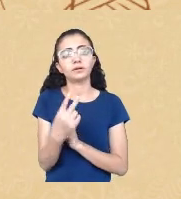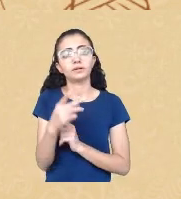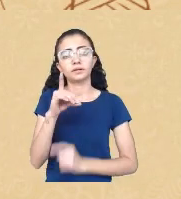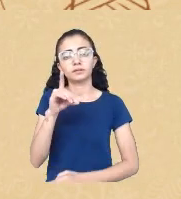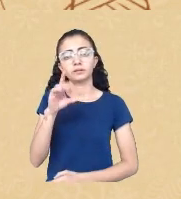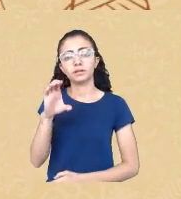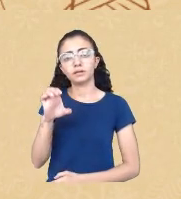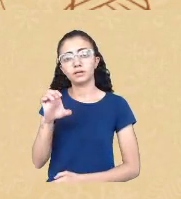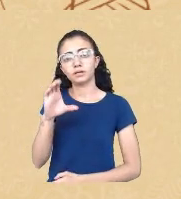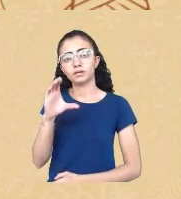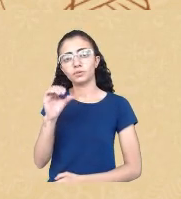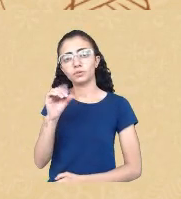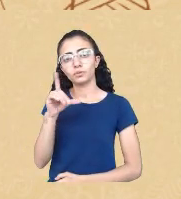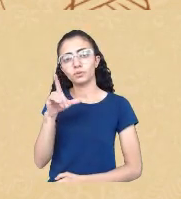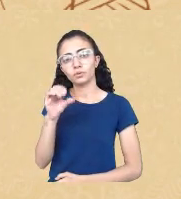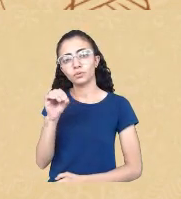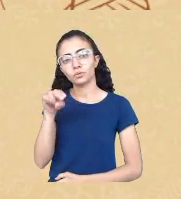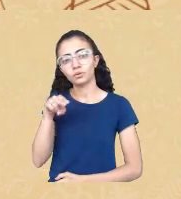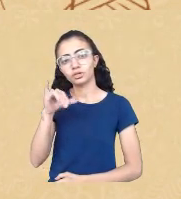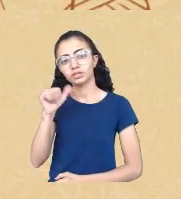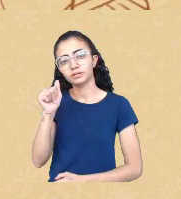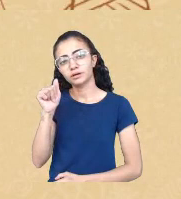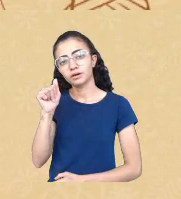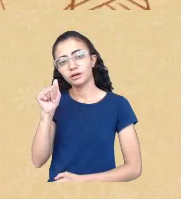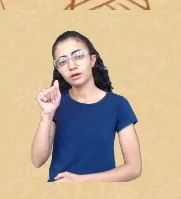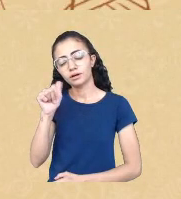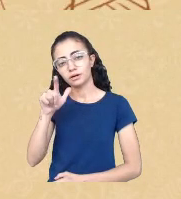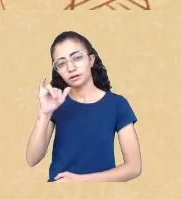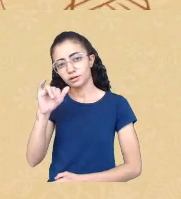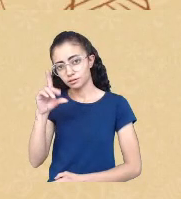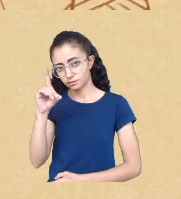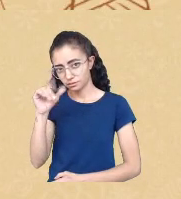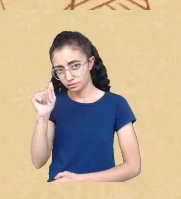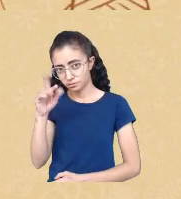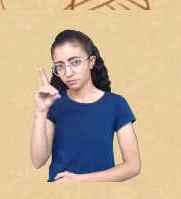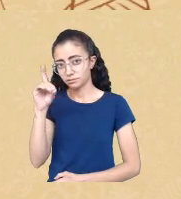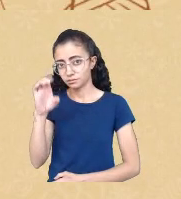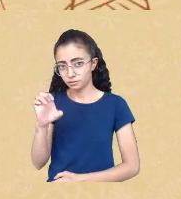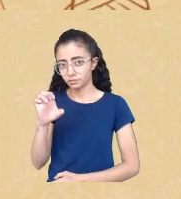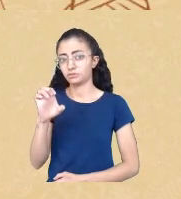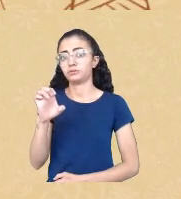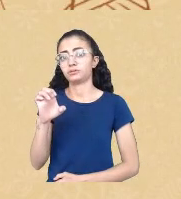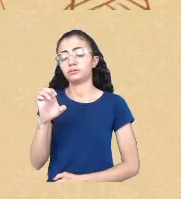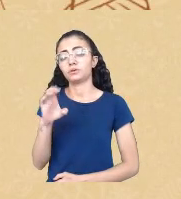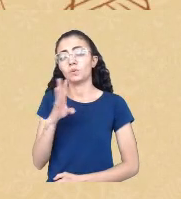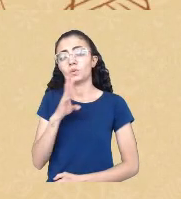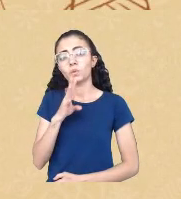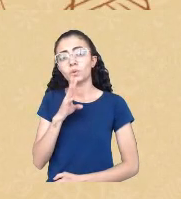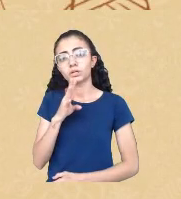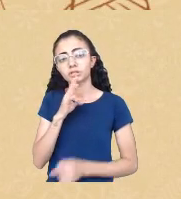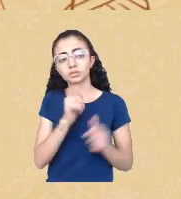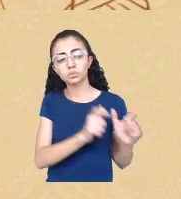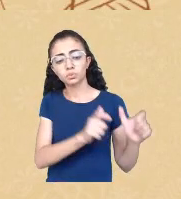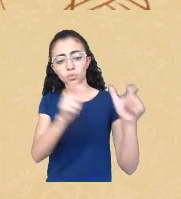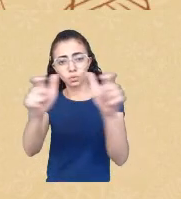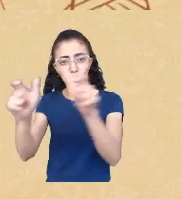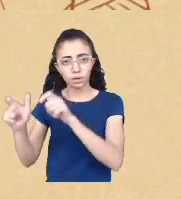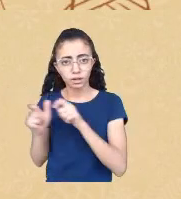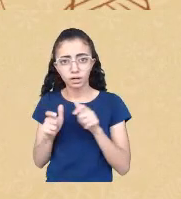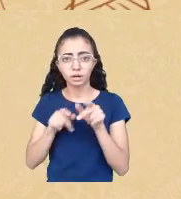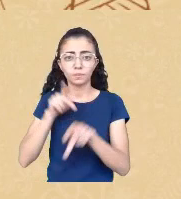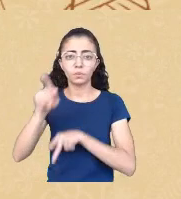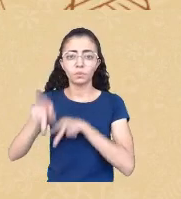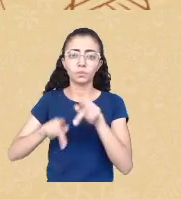contar conhecer perceber o lugar de povos indígenas de população